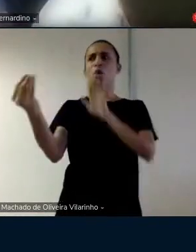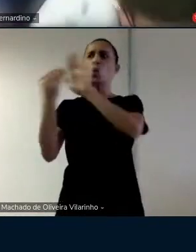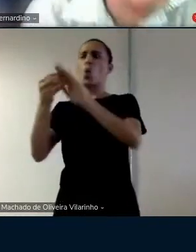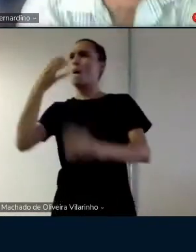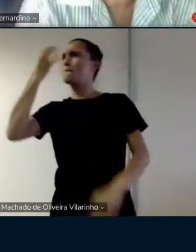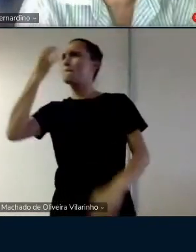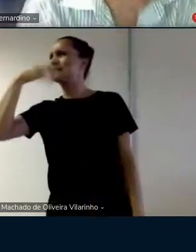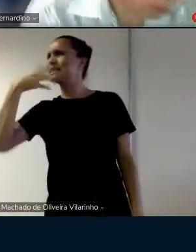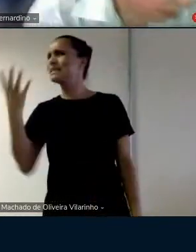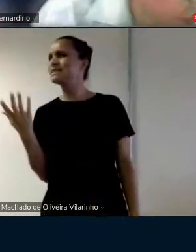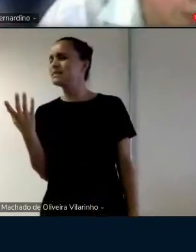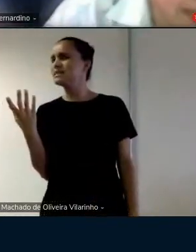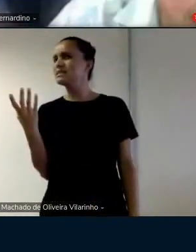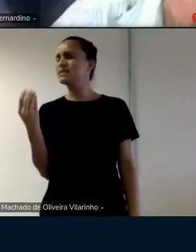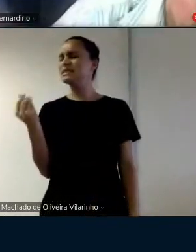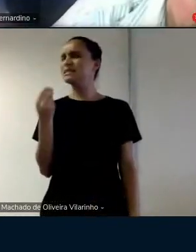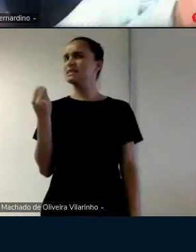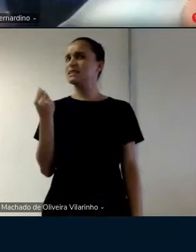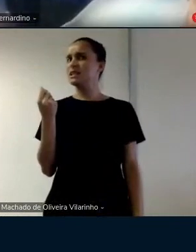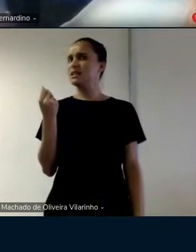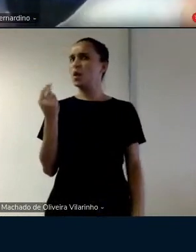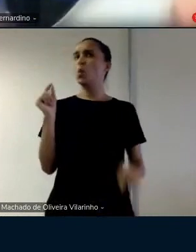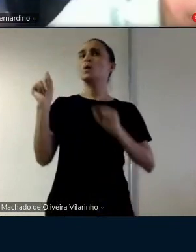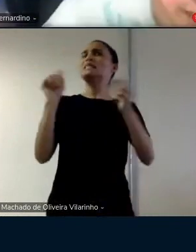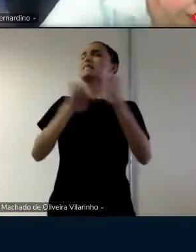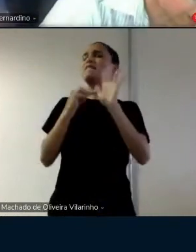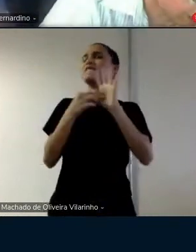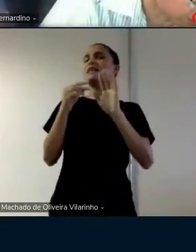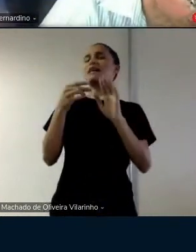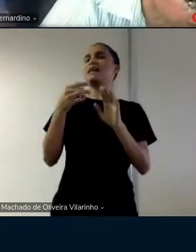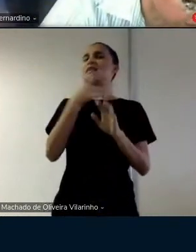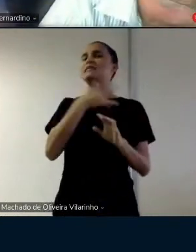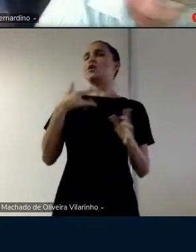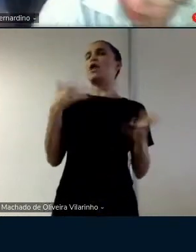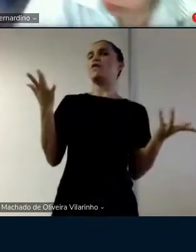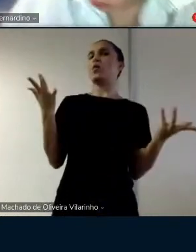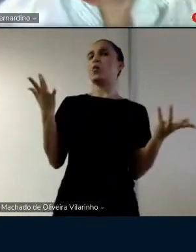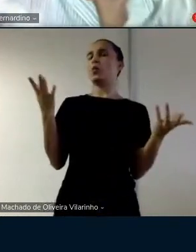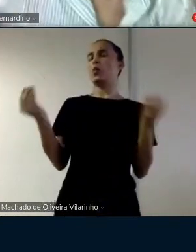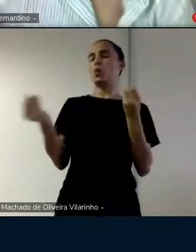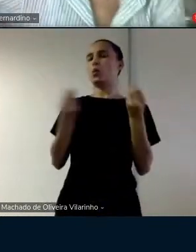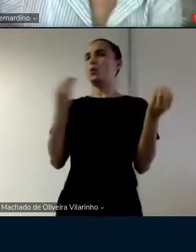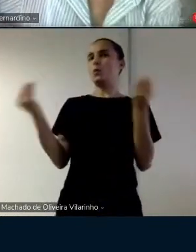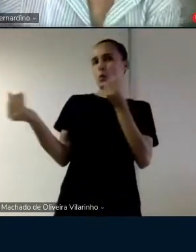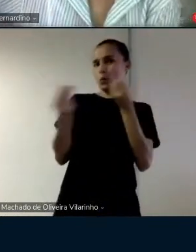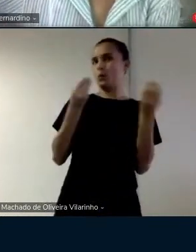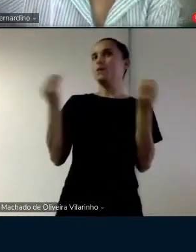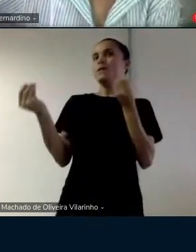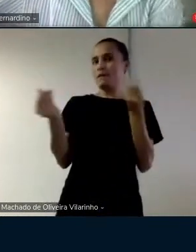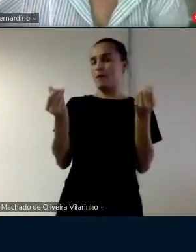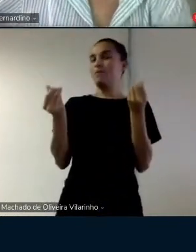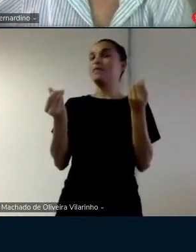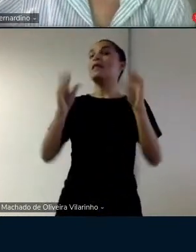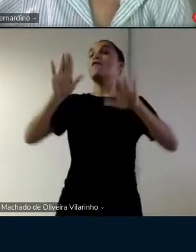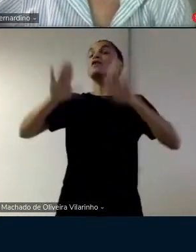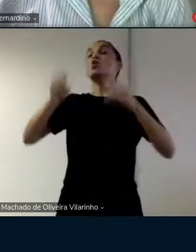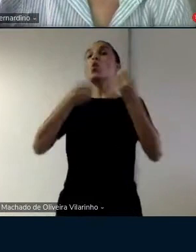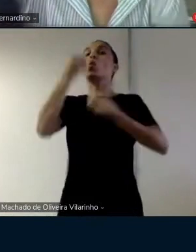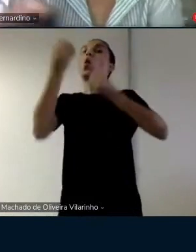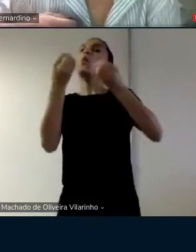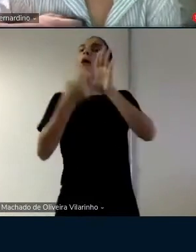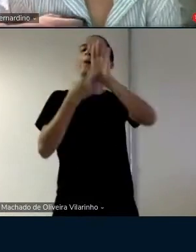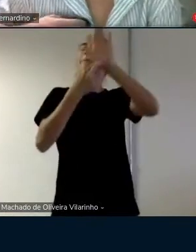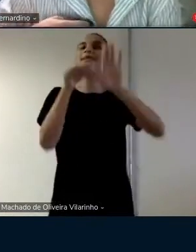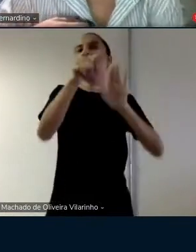difícil se você colocar a pessoa fazendo uma educação física também não resolve né o que você vai fazer